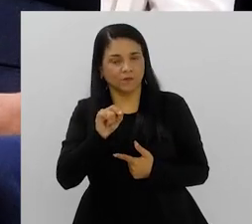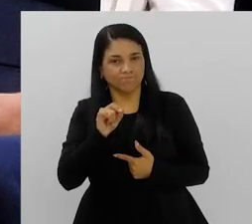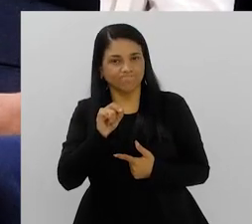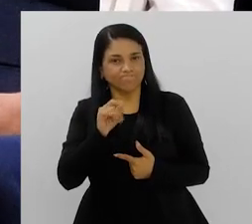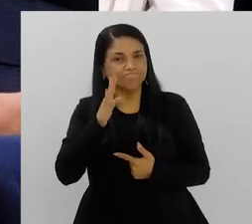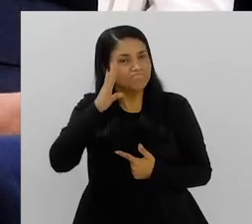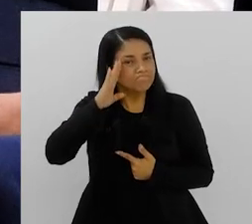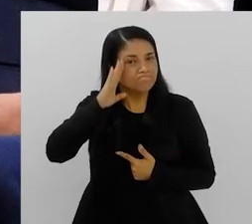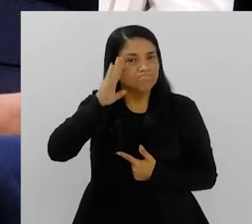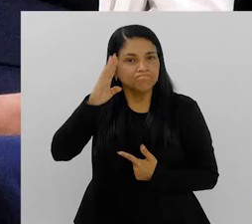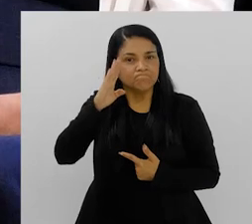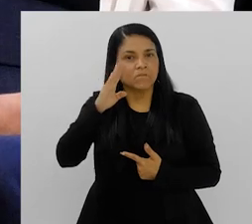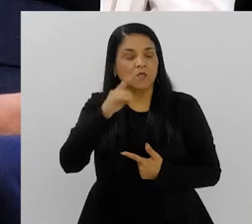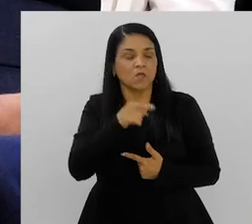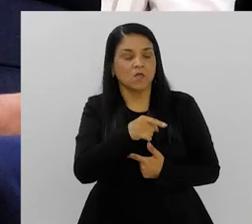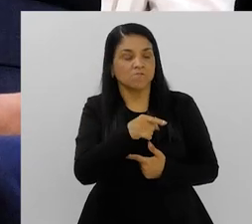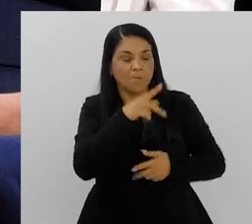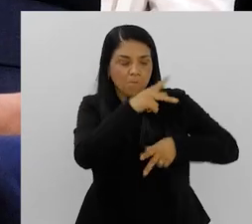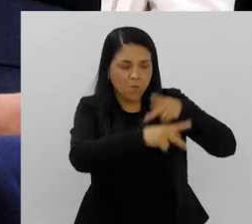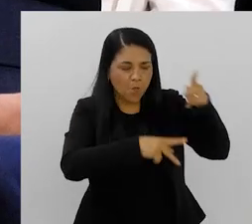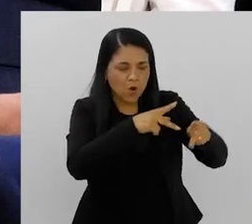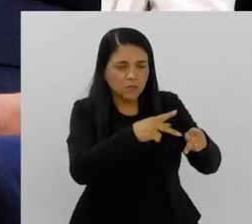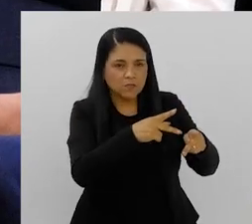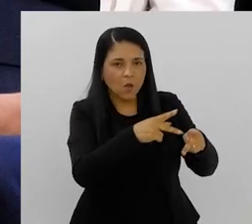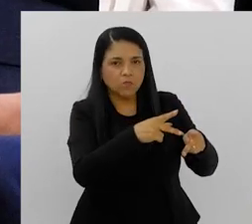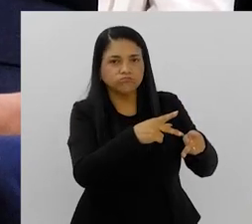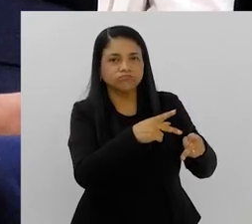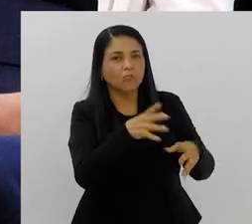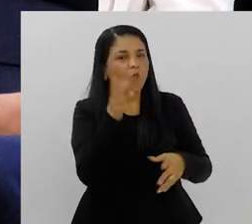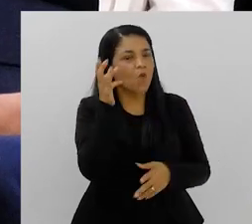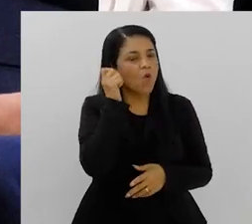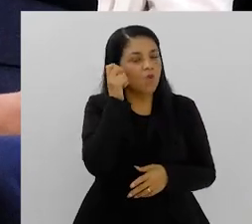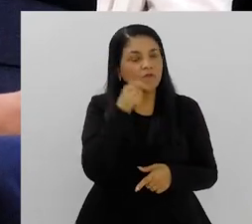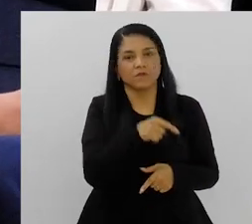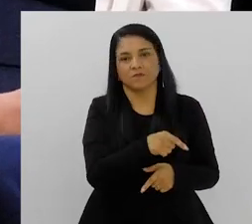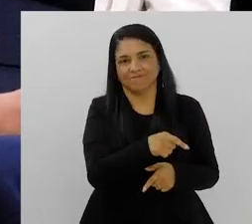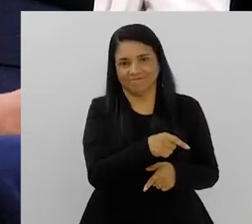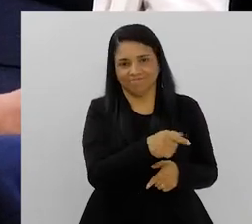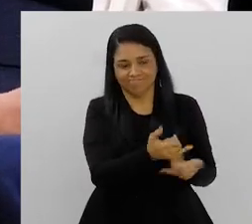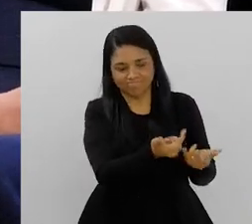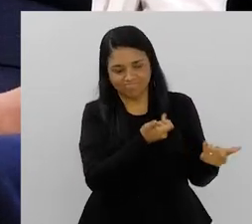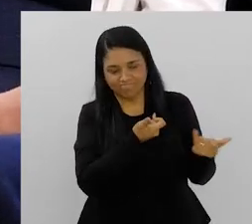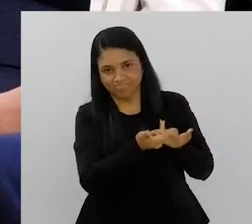Escutando a população. Eu acho que é fundamental que o poder público possa